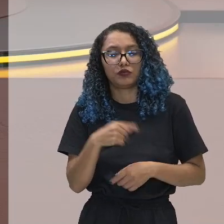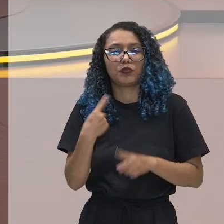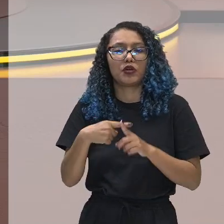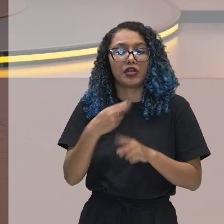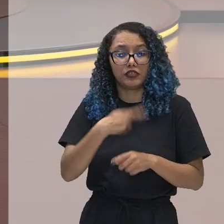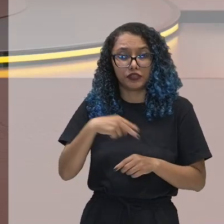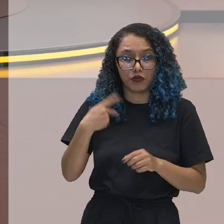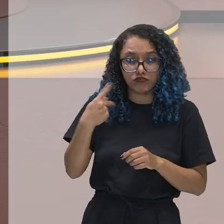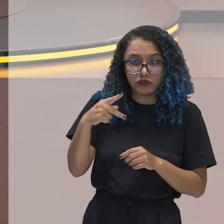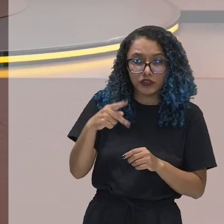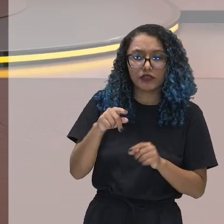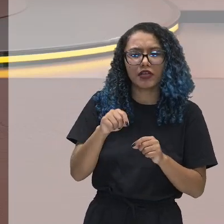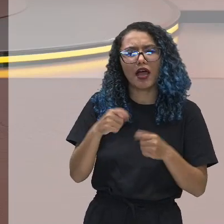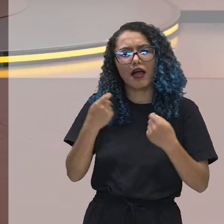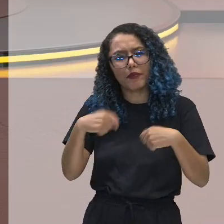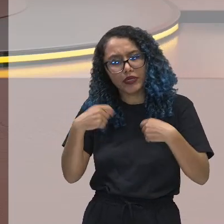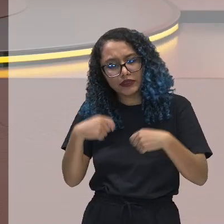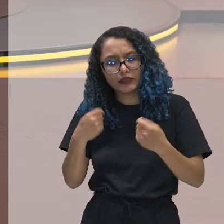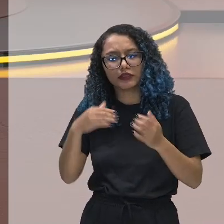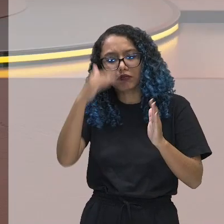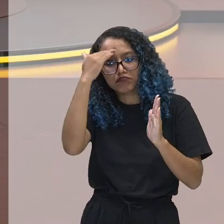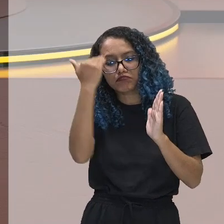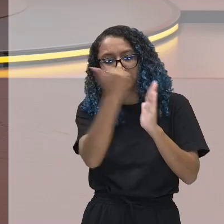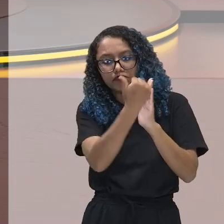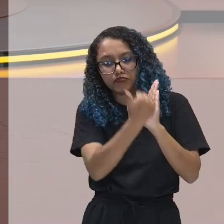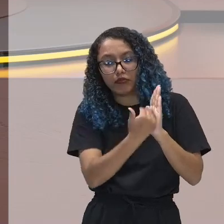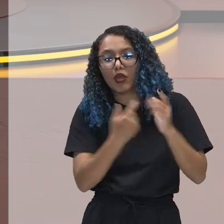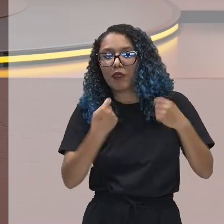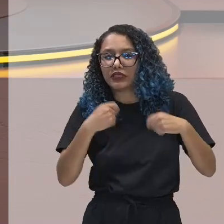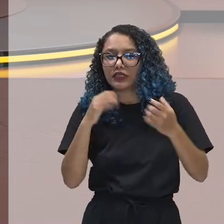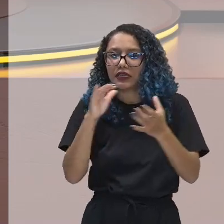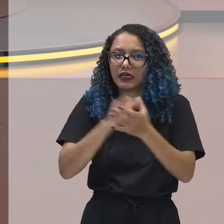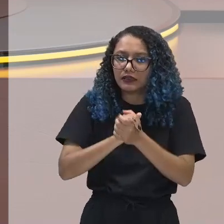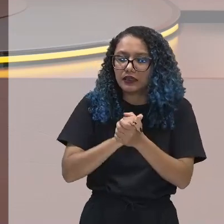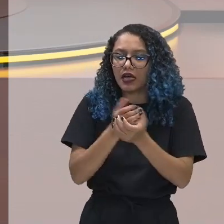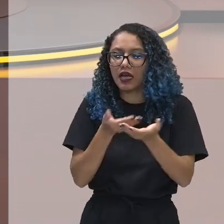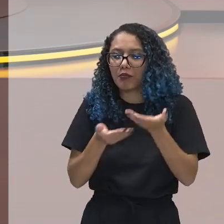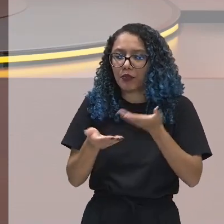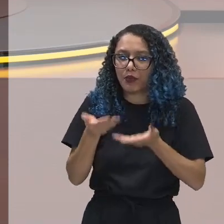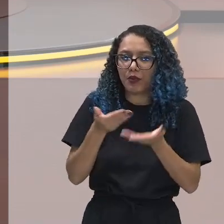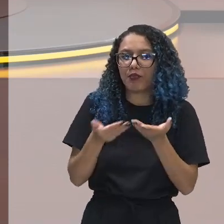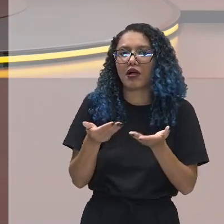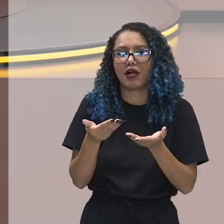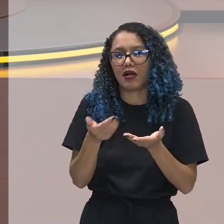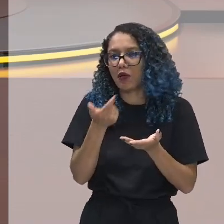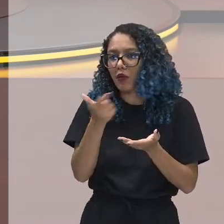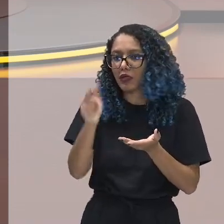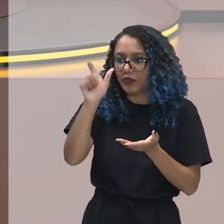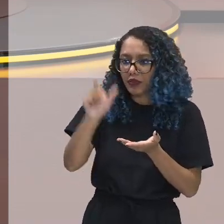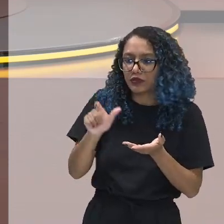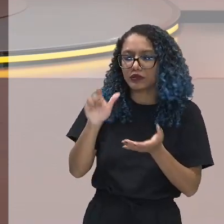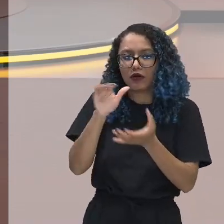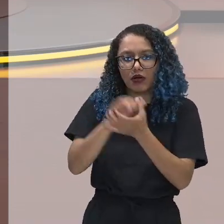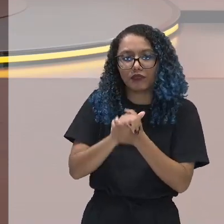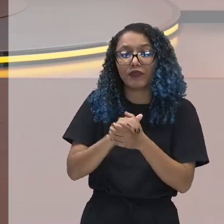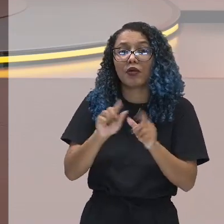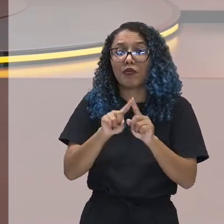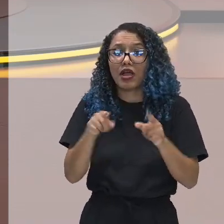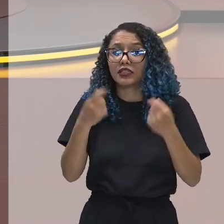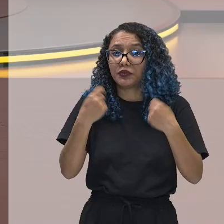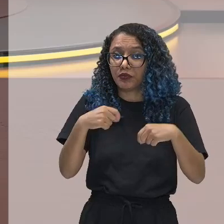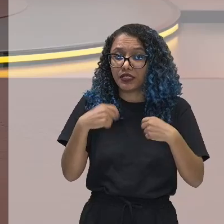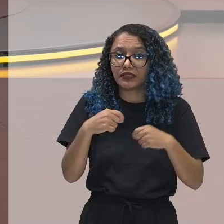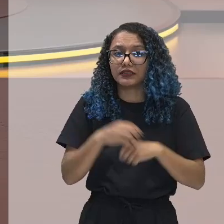casar, você deve ter uma relação matrimonial com alguém, mas que tem que passar pelo